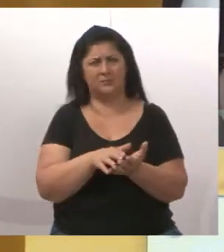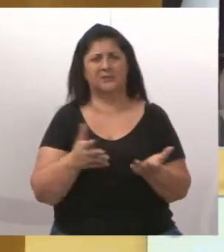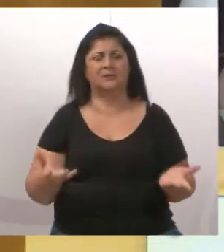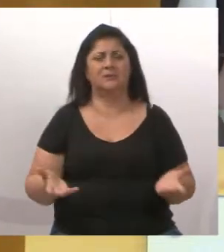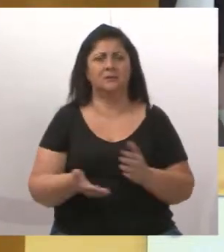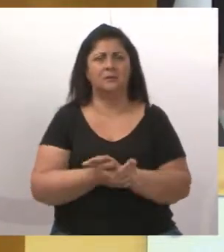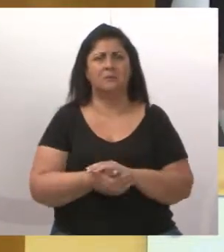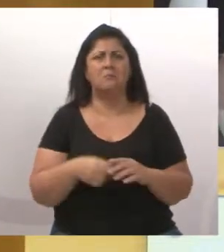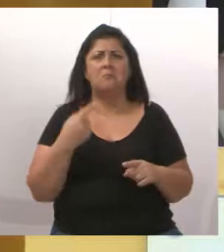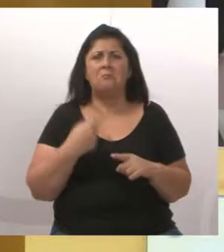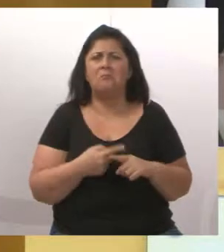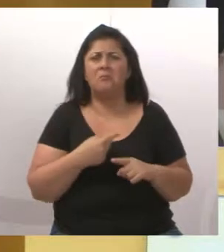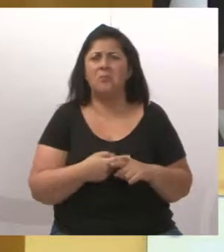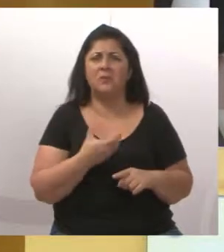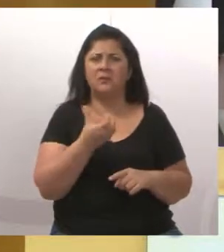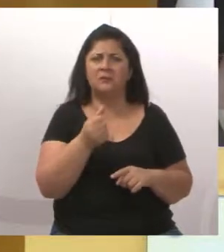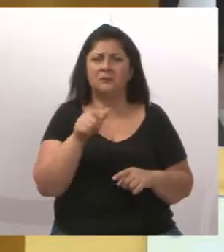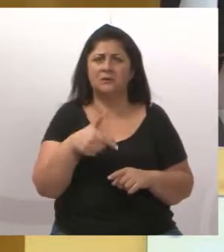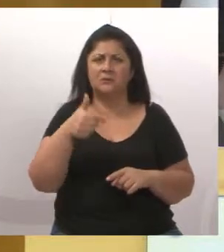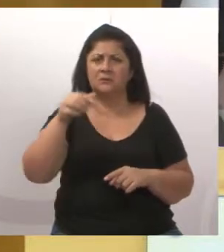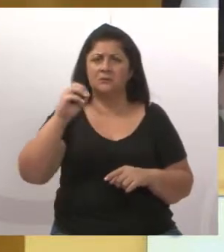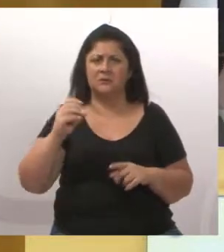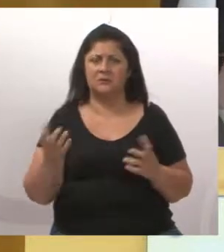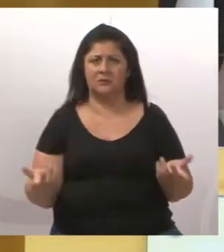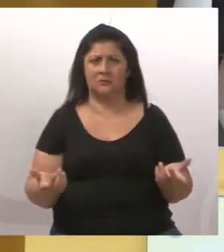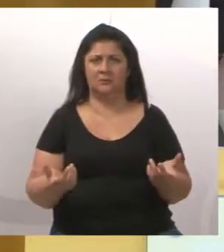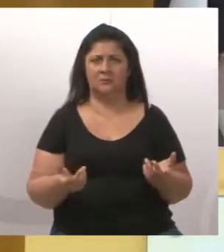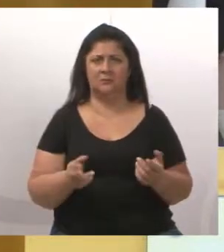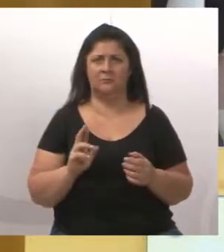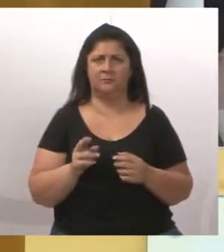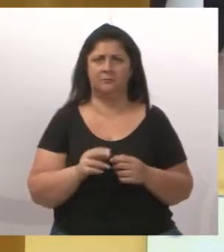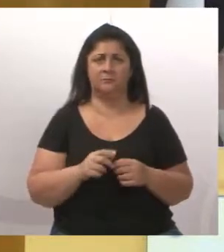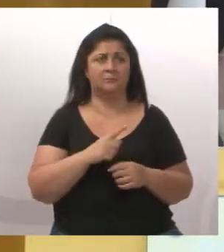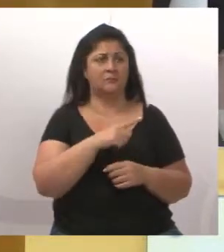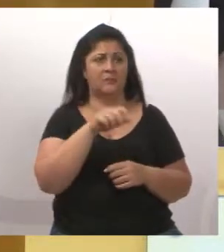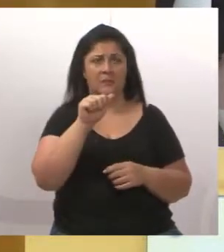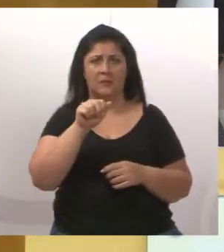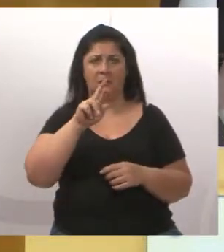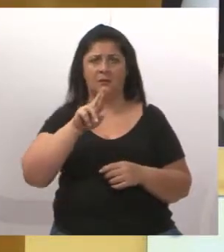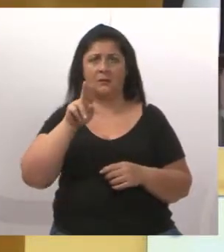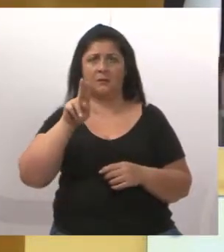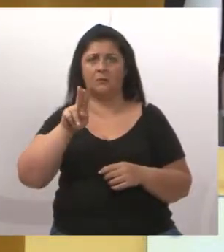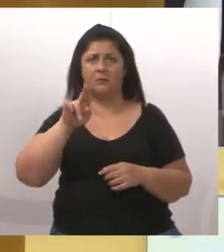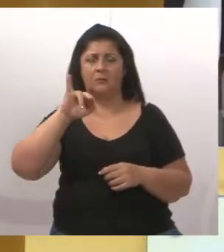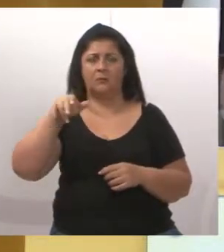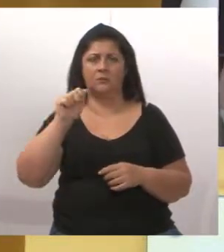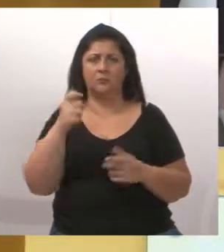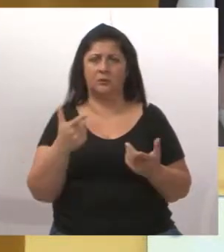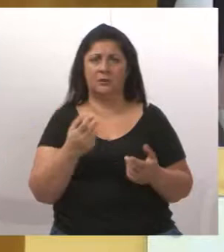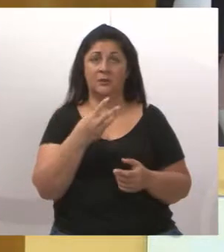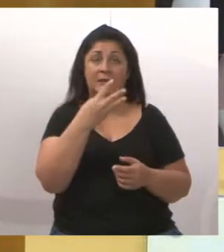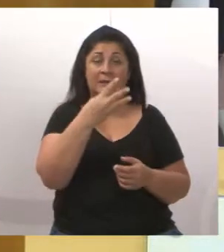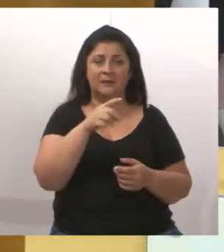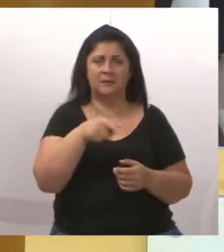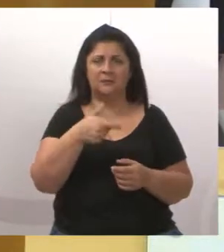Por que que é 6,70 para entrar em Jacarei, enquanto em Arujá e Guararema é 3,70?